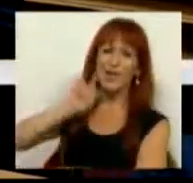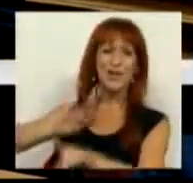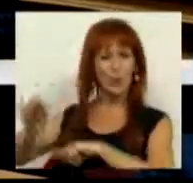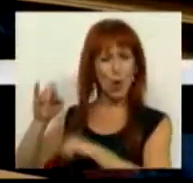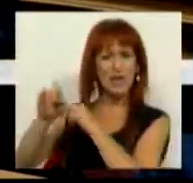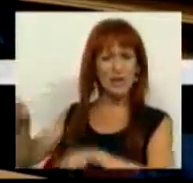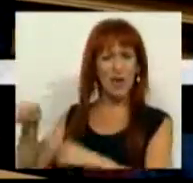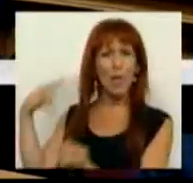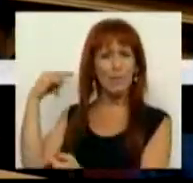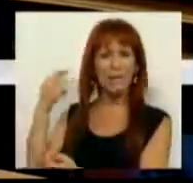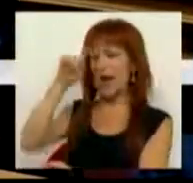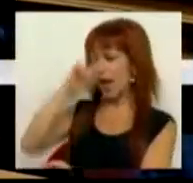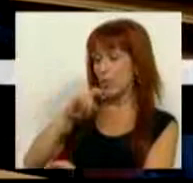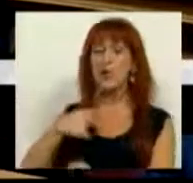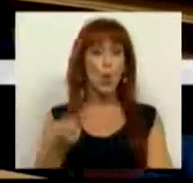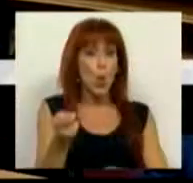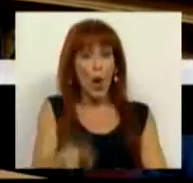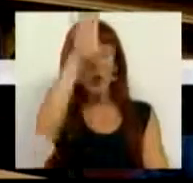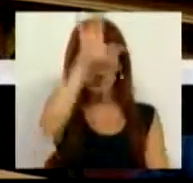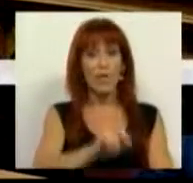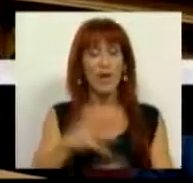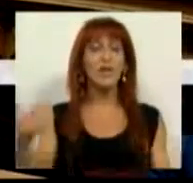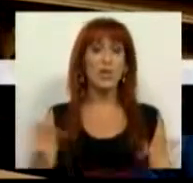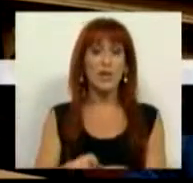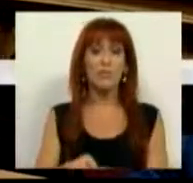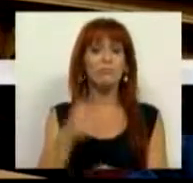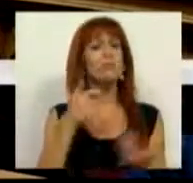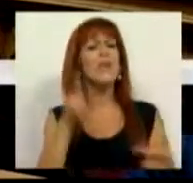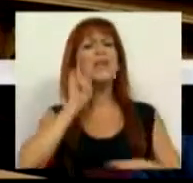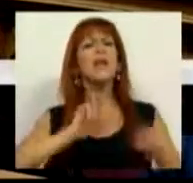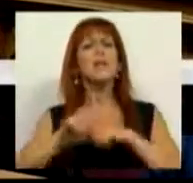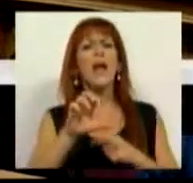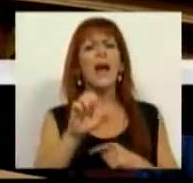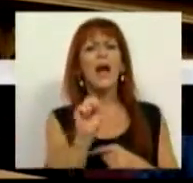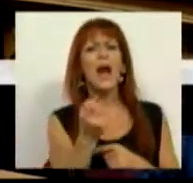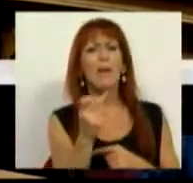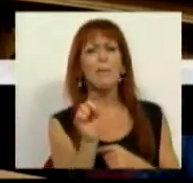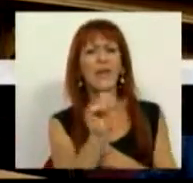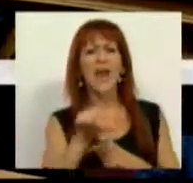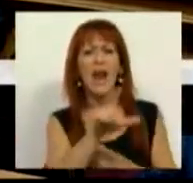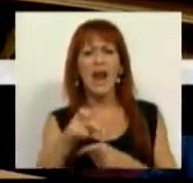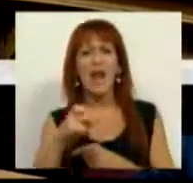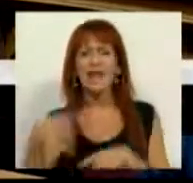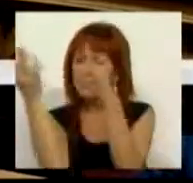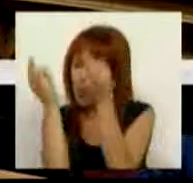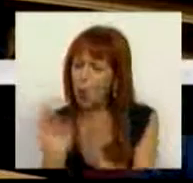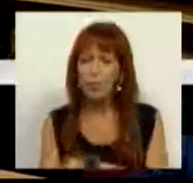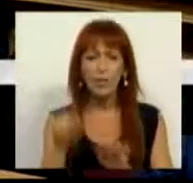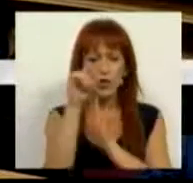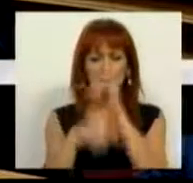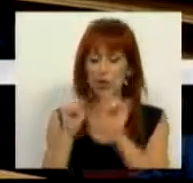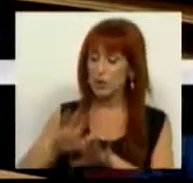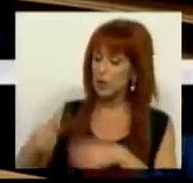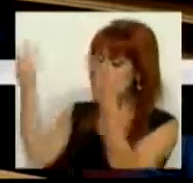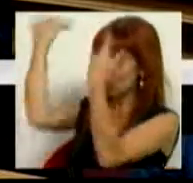Deputada Conceição Pereira o relembrou, que o anterior Governo, aliás na pessoa da Sra. Deputada Gabriela Canavilhas, estava a elaborar o Estatuto